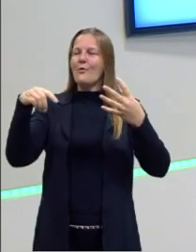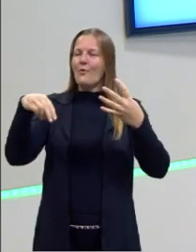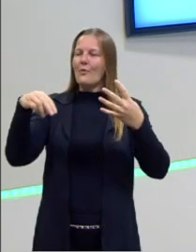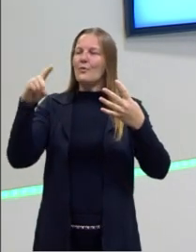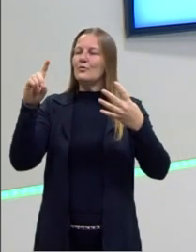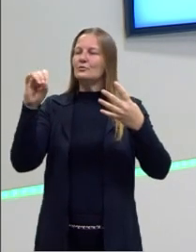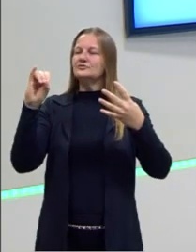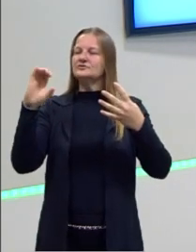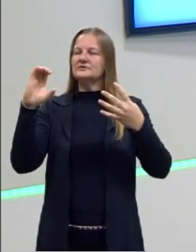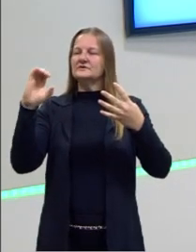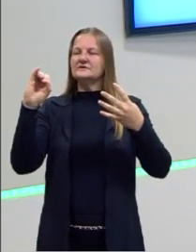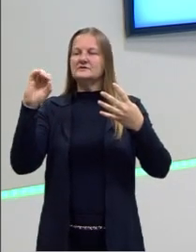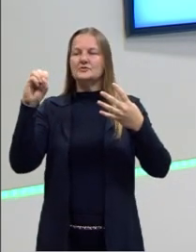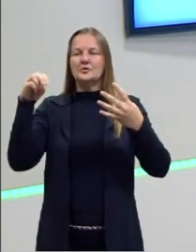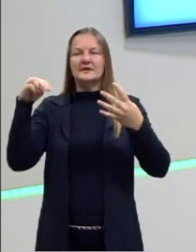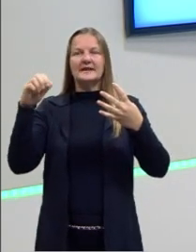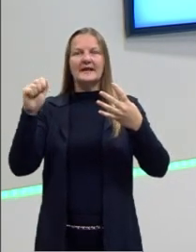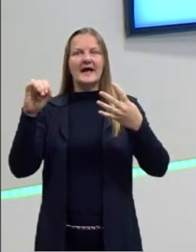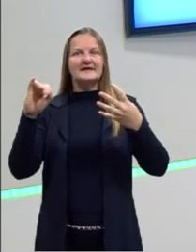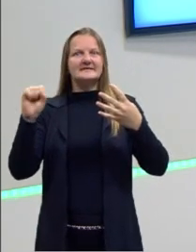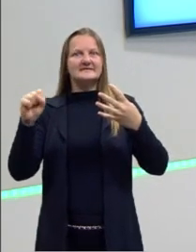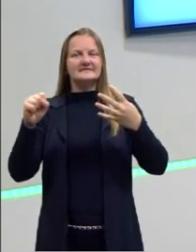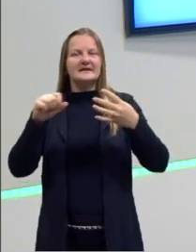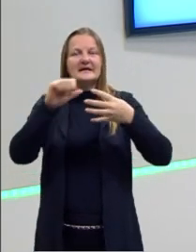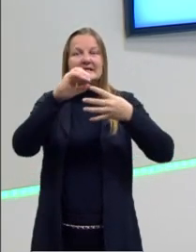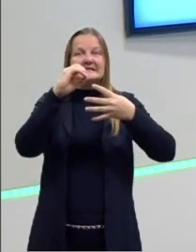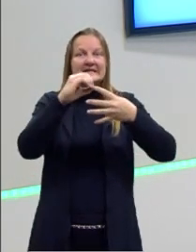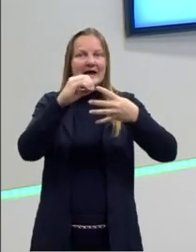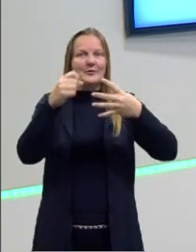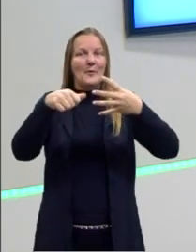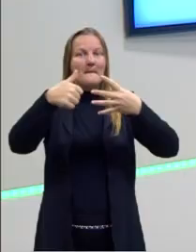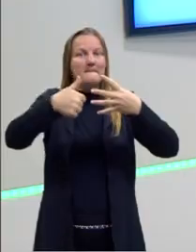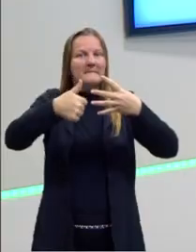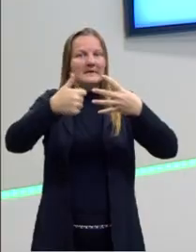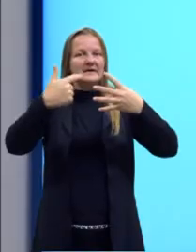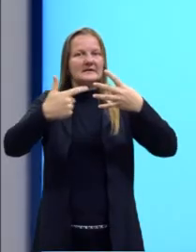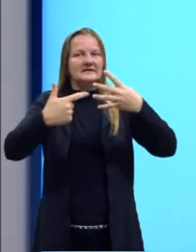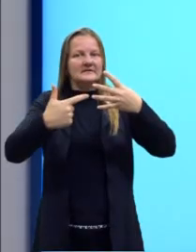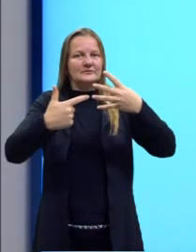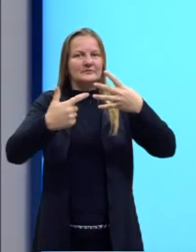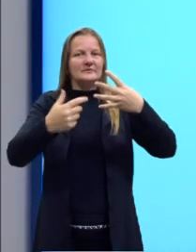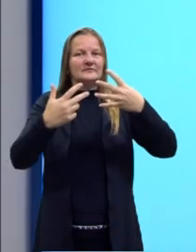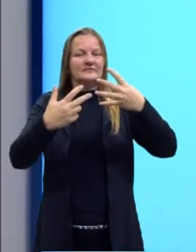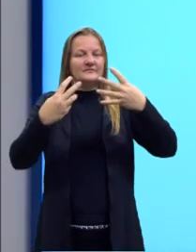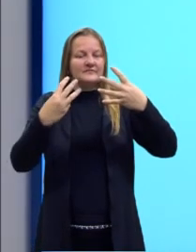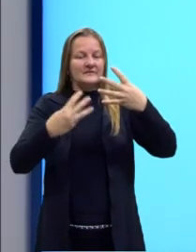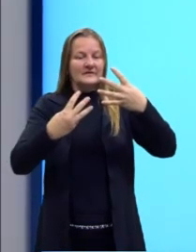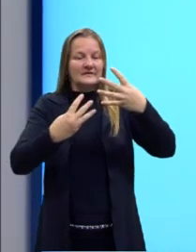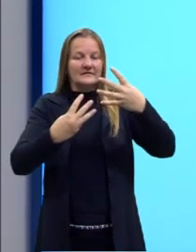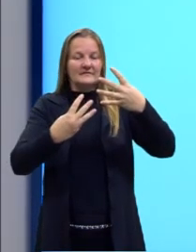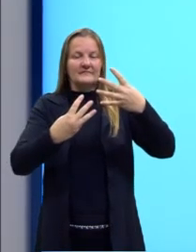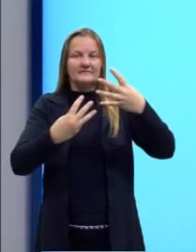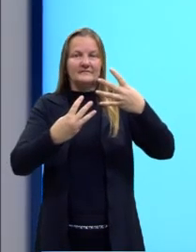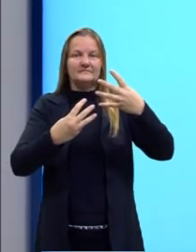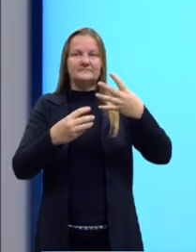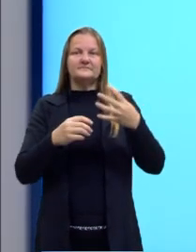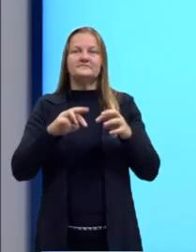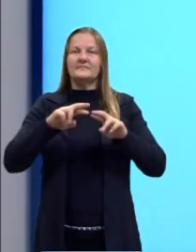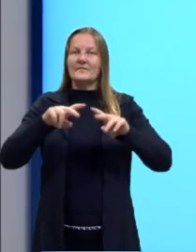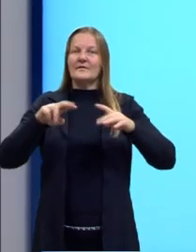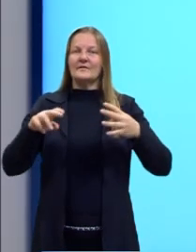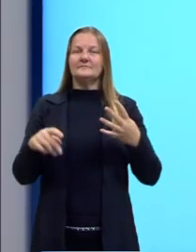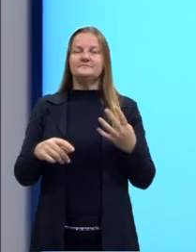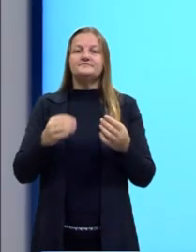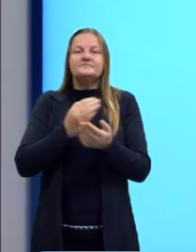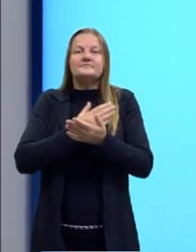temos a zero condicional, a primeira condicional, a segunda condicional e a terceira condicional. Eu